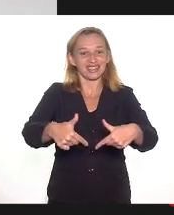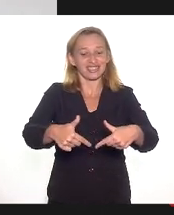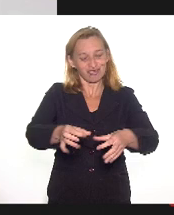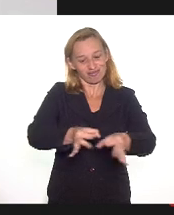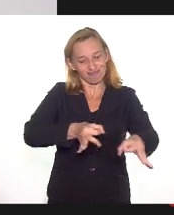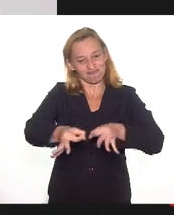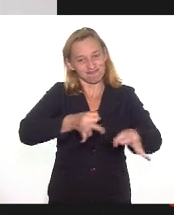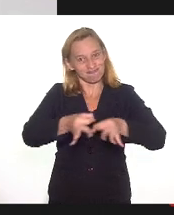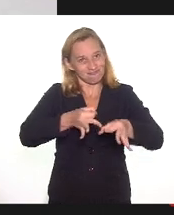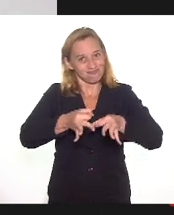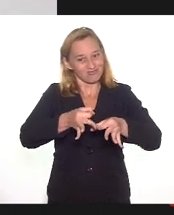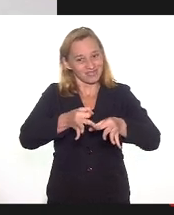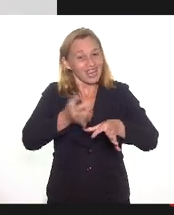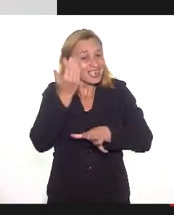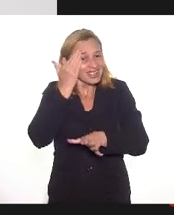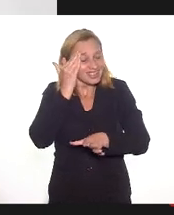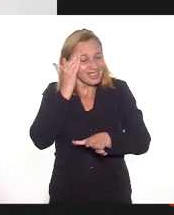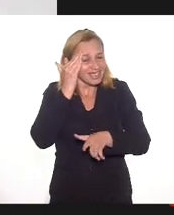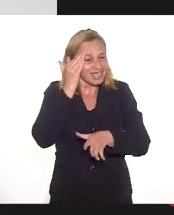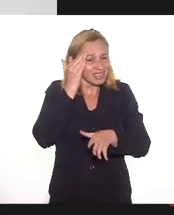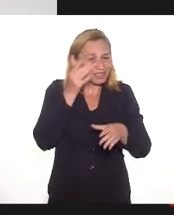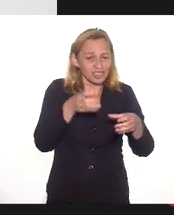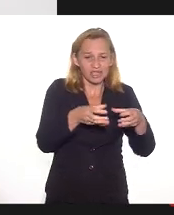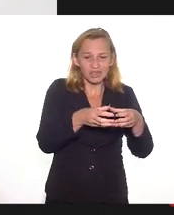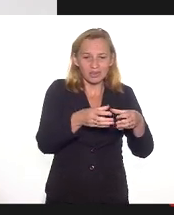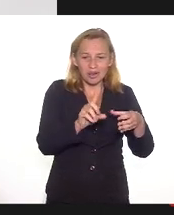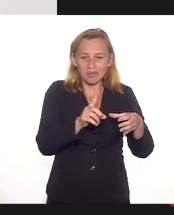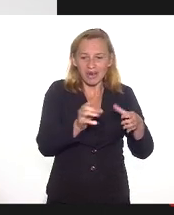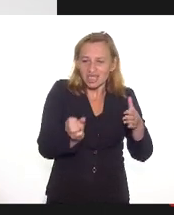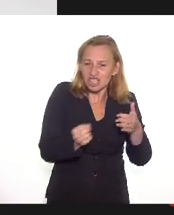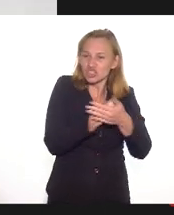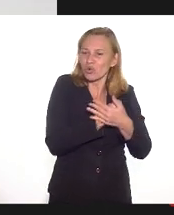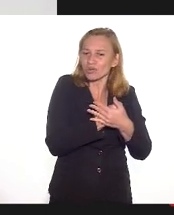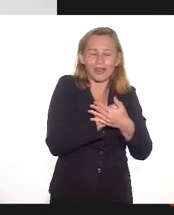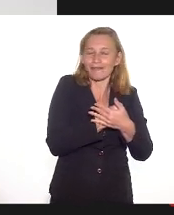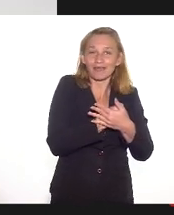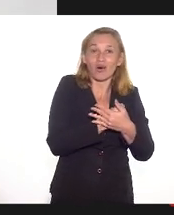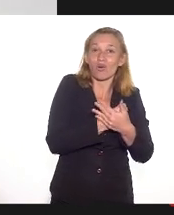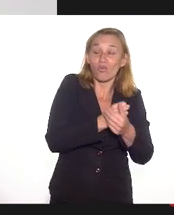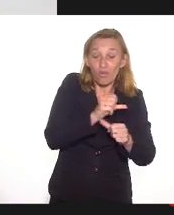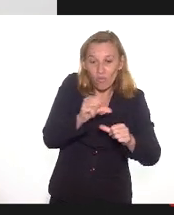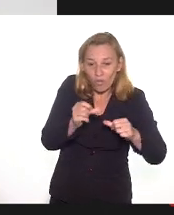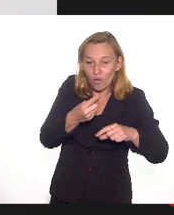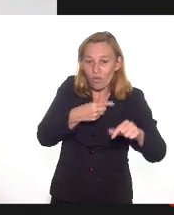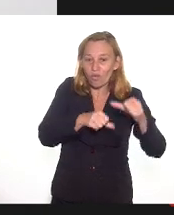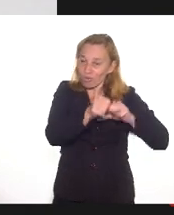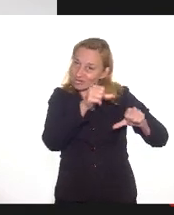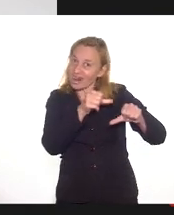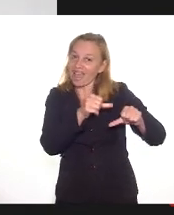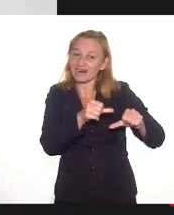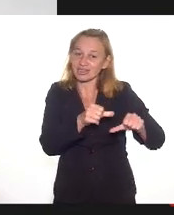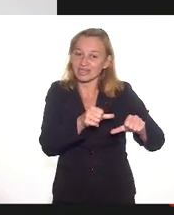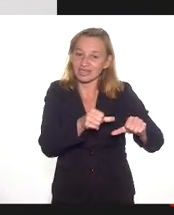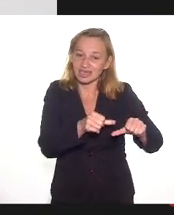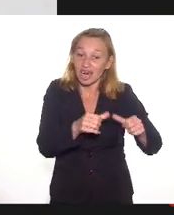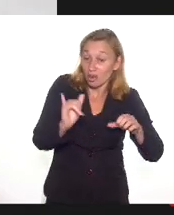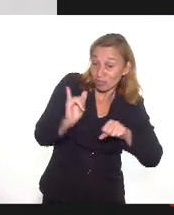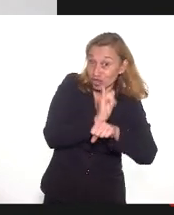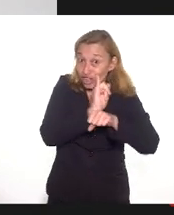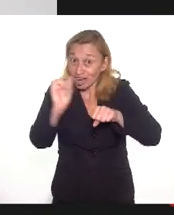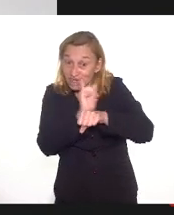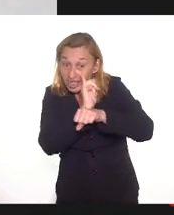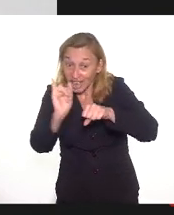organizar entendendo que trincheira não é um buraco para se esconder. O contrário, a trincheira tem uma função estratégica.